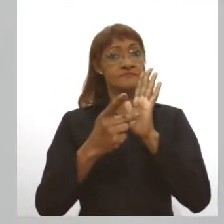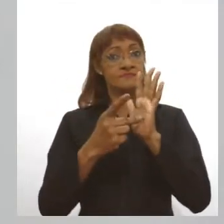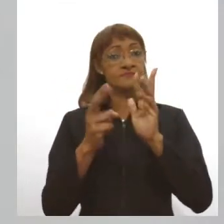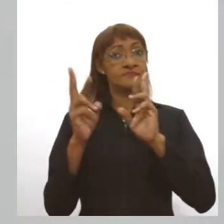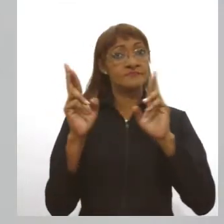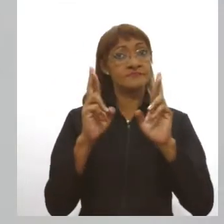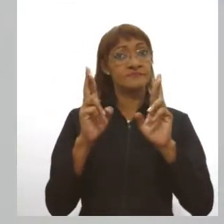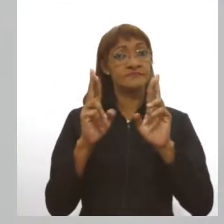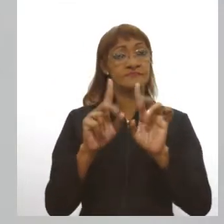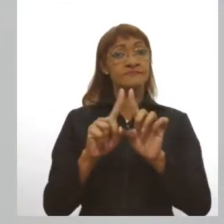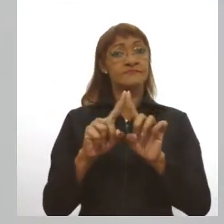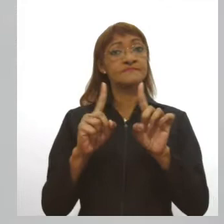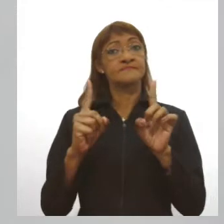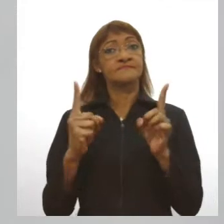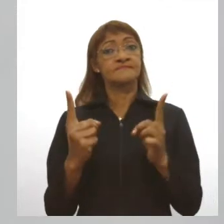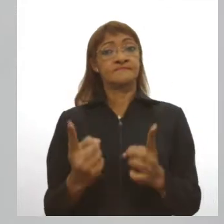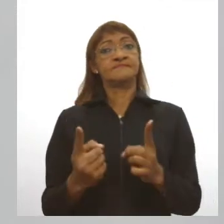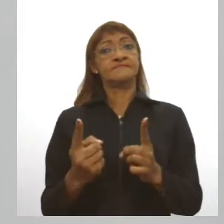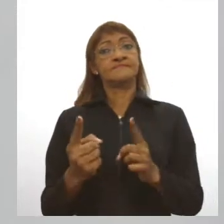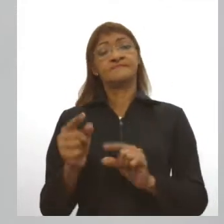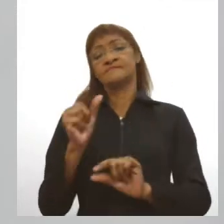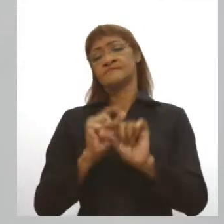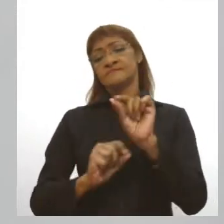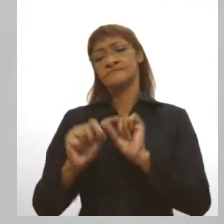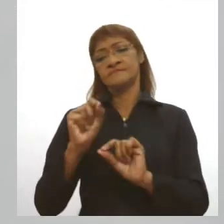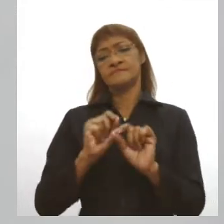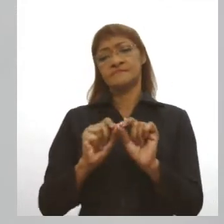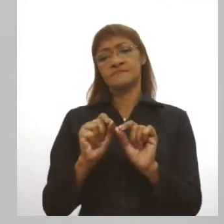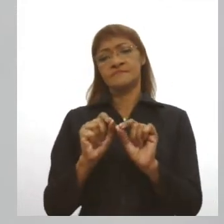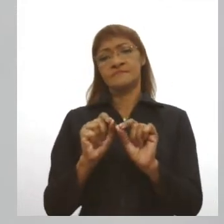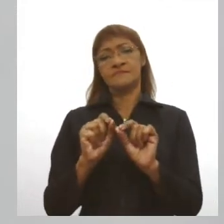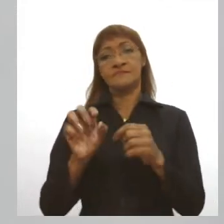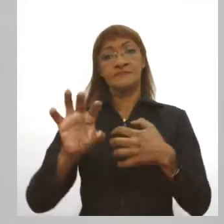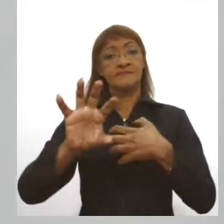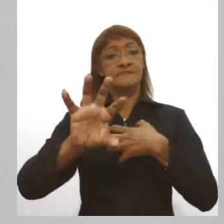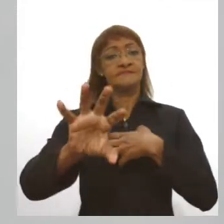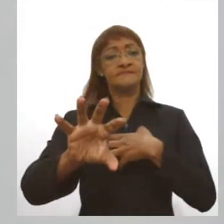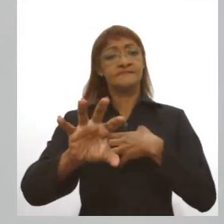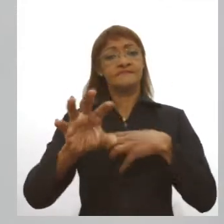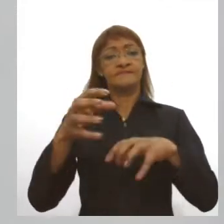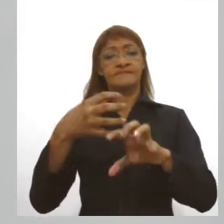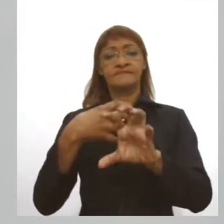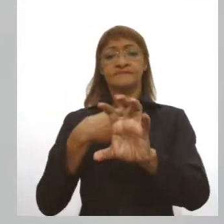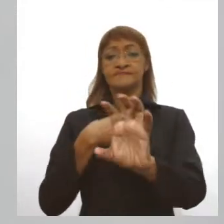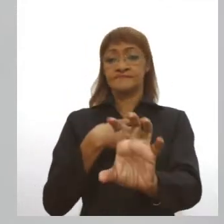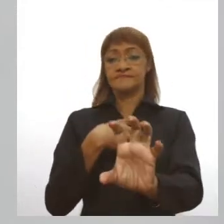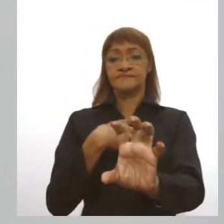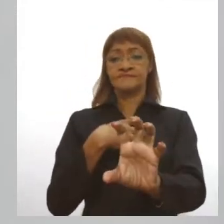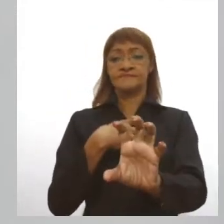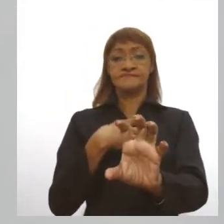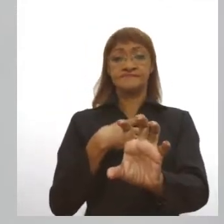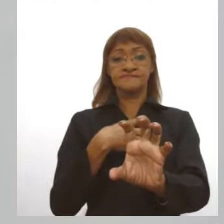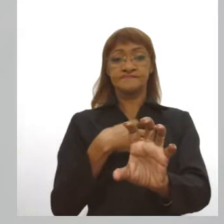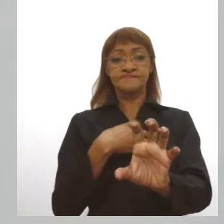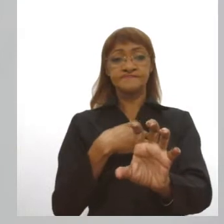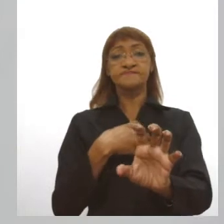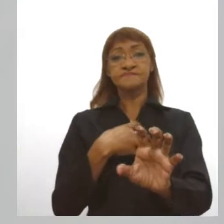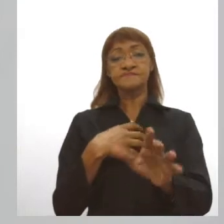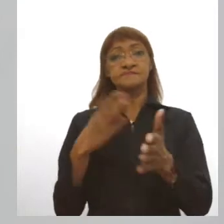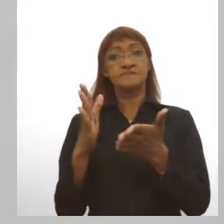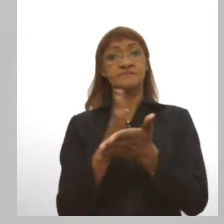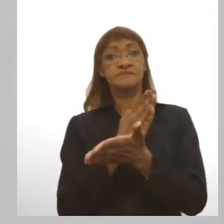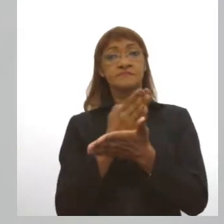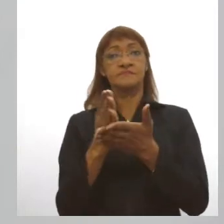ser pensada a partir da empatia. A gente observa em alguns grupos, algumas